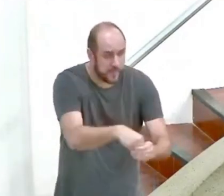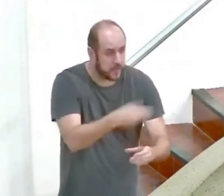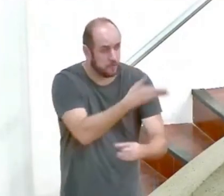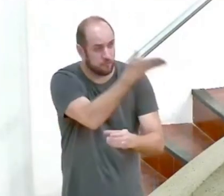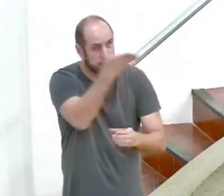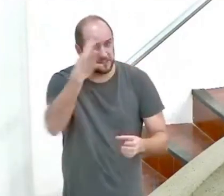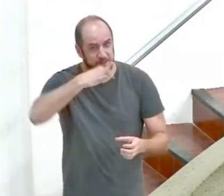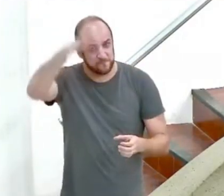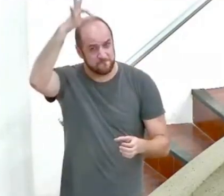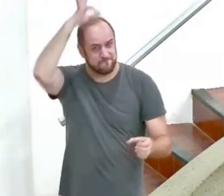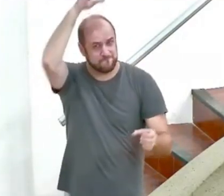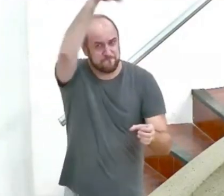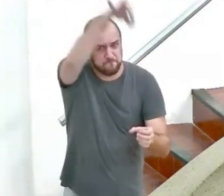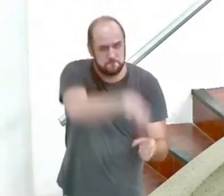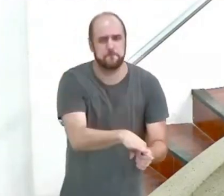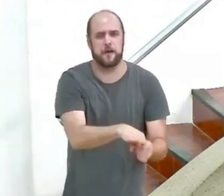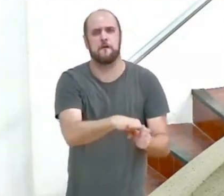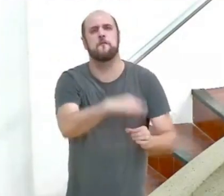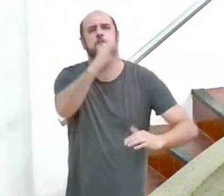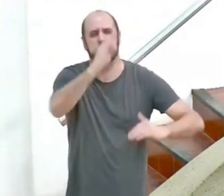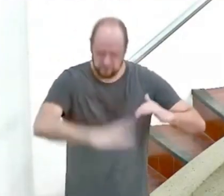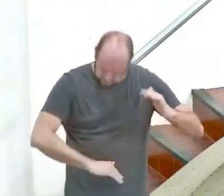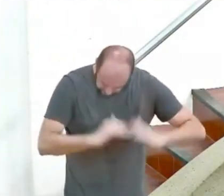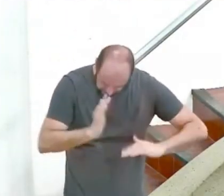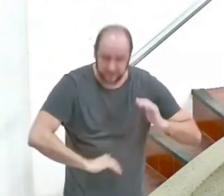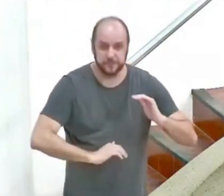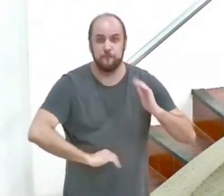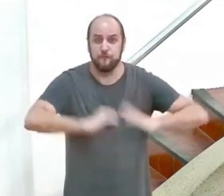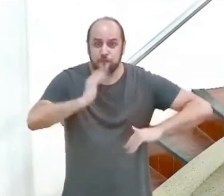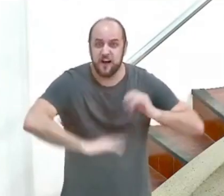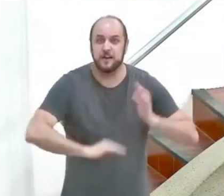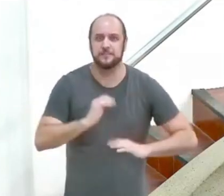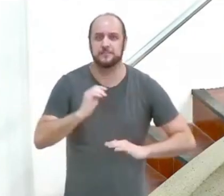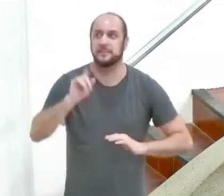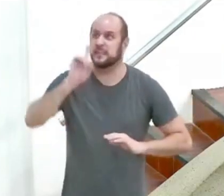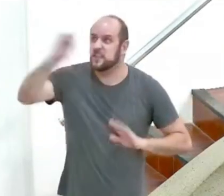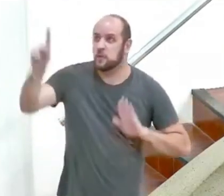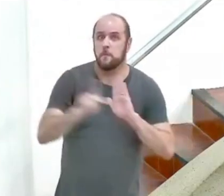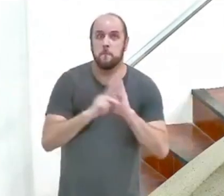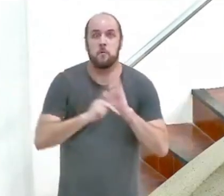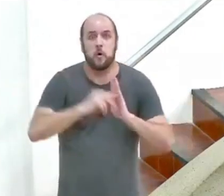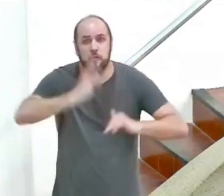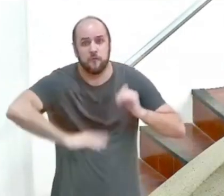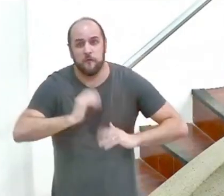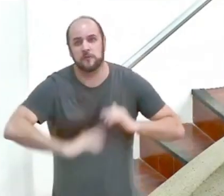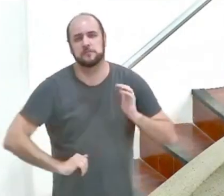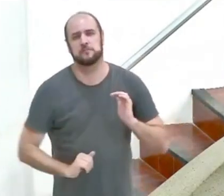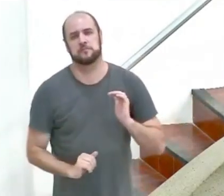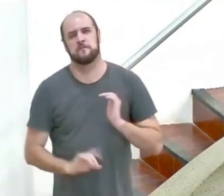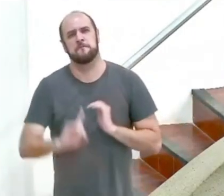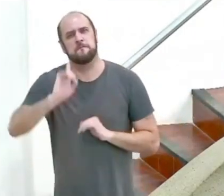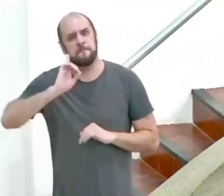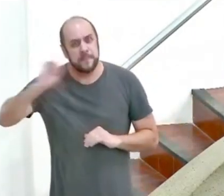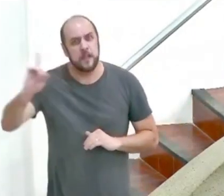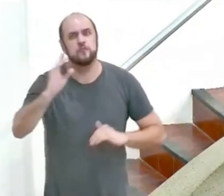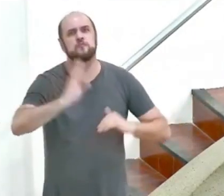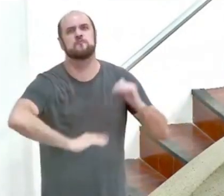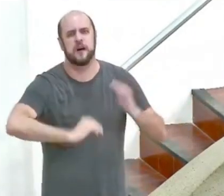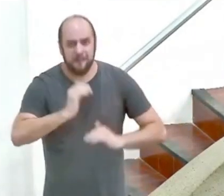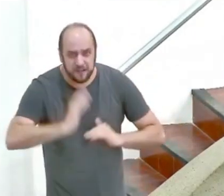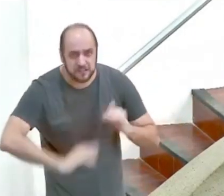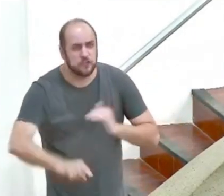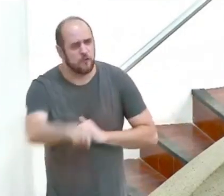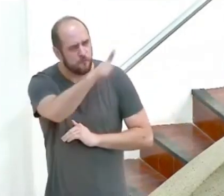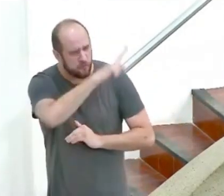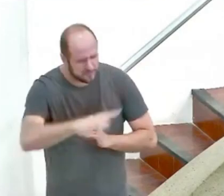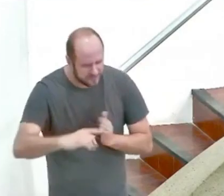meu Espírito e farei farei eu farei o Senhor farei que andeis nos meus